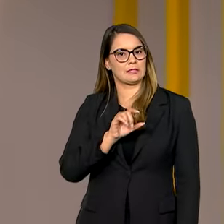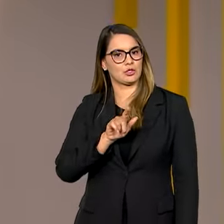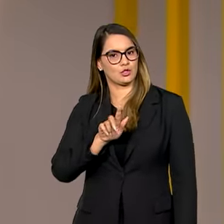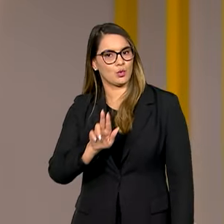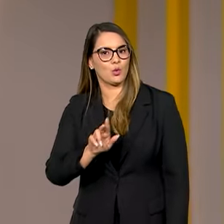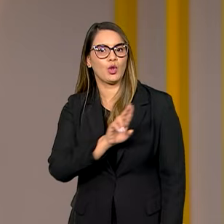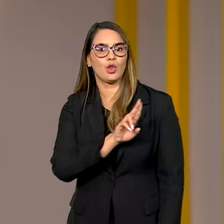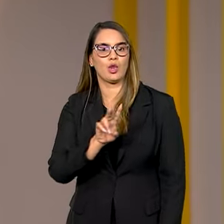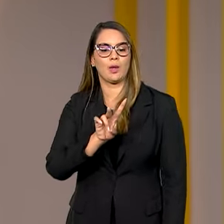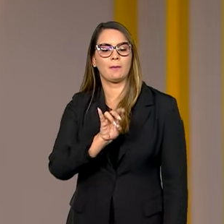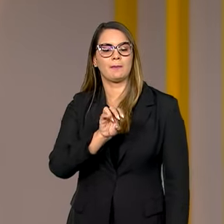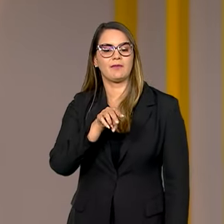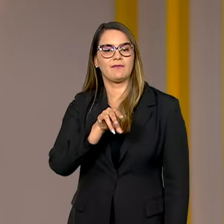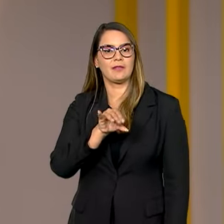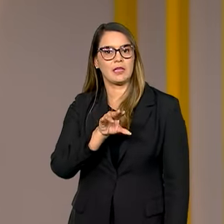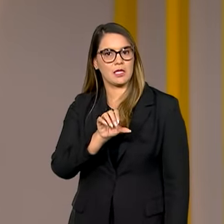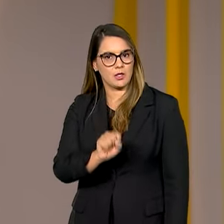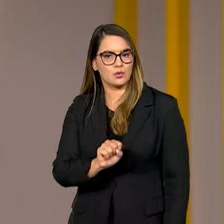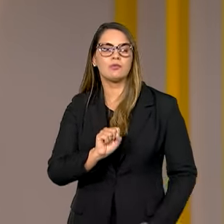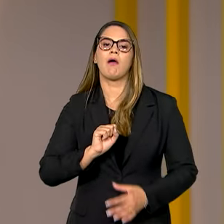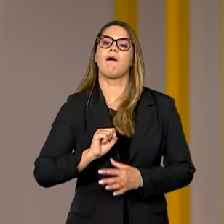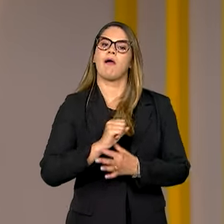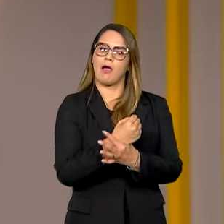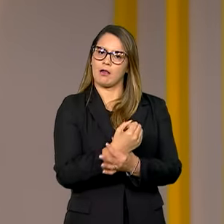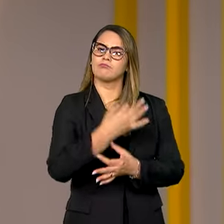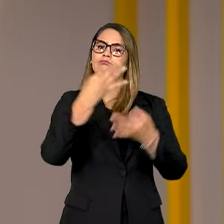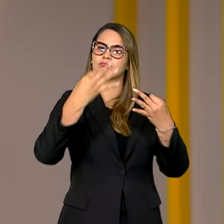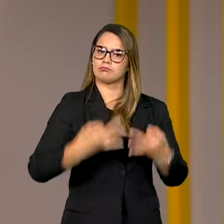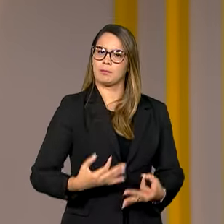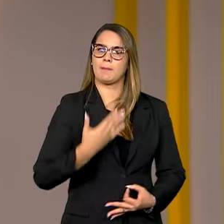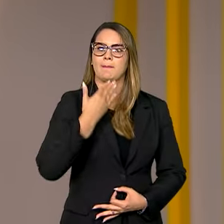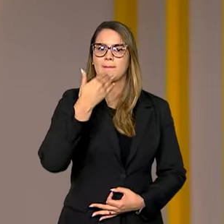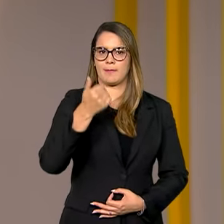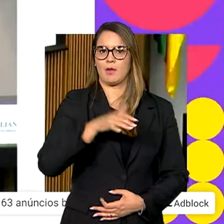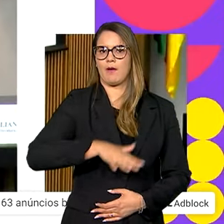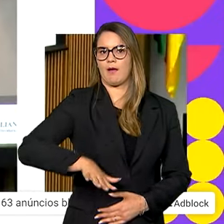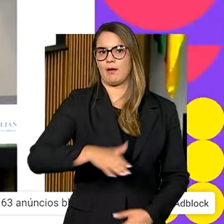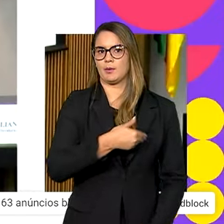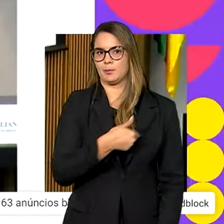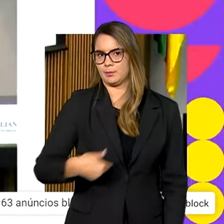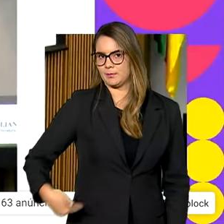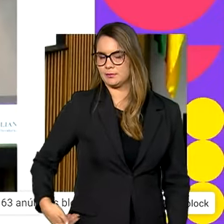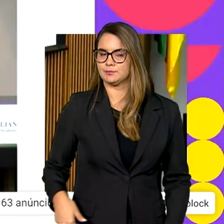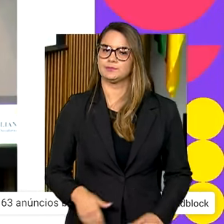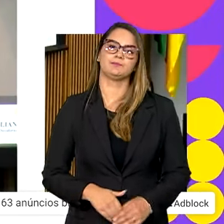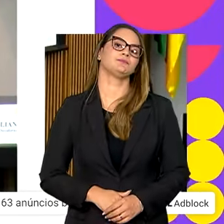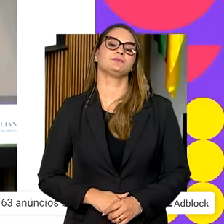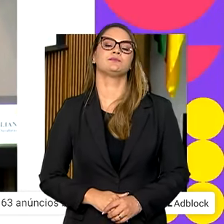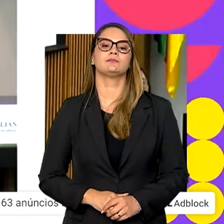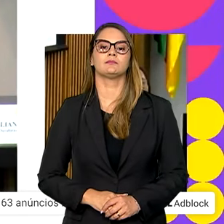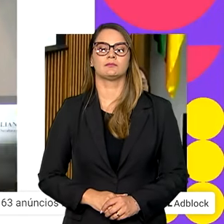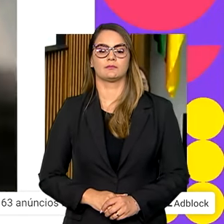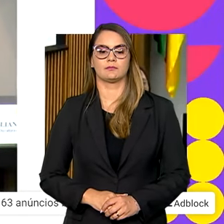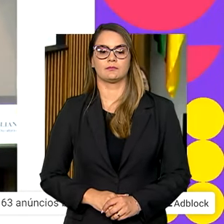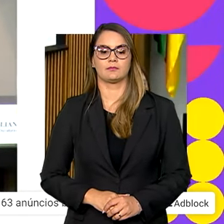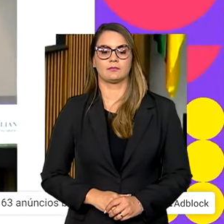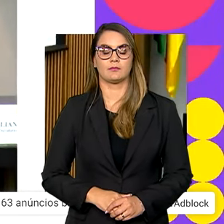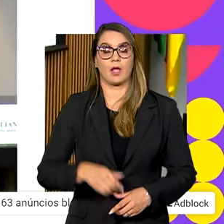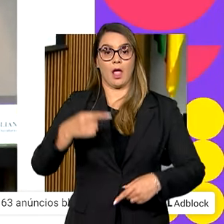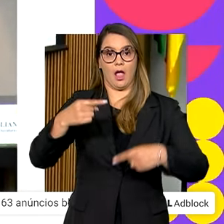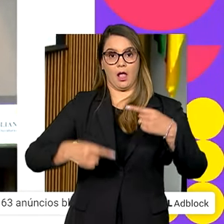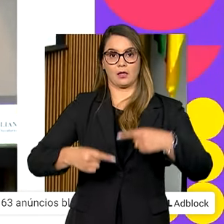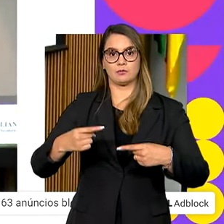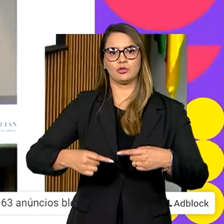Carvalho, a medida vai garantir eficiência na gestão pública. O que as políticas de